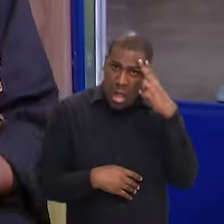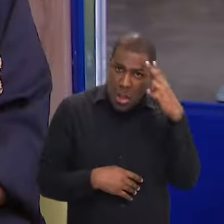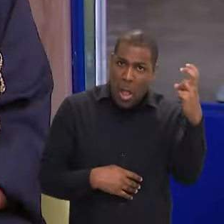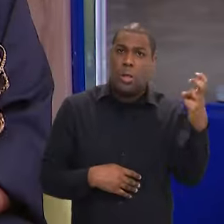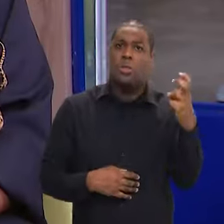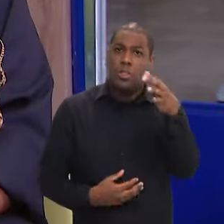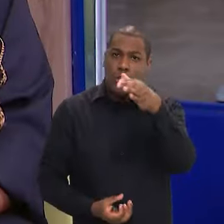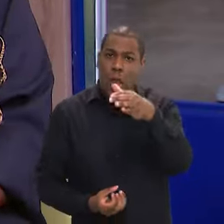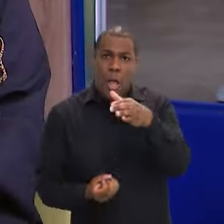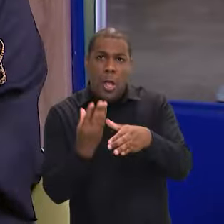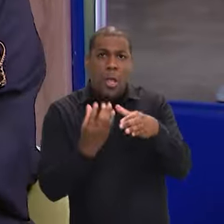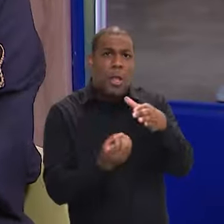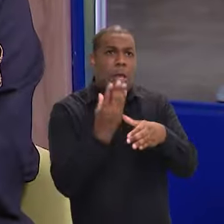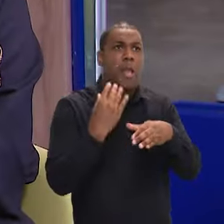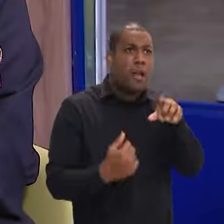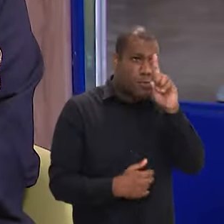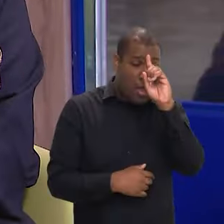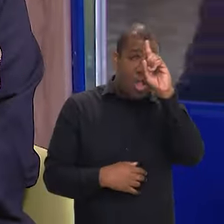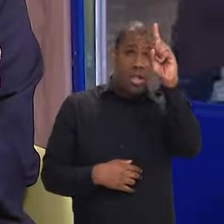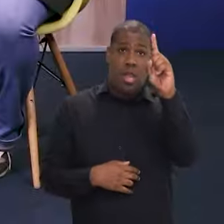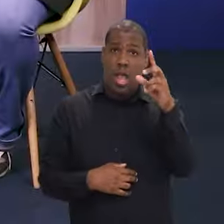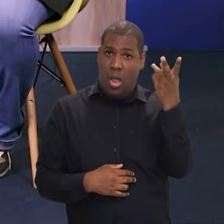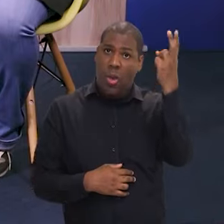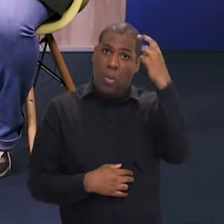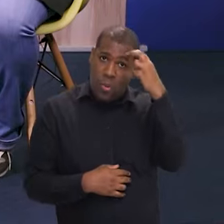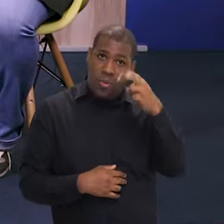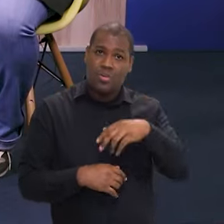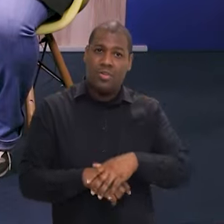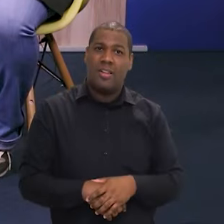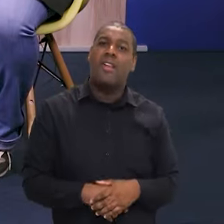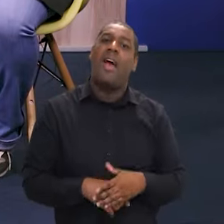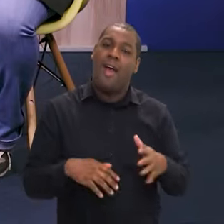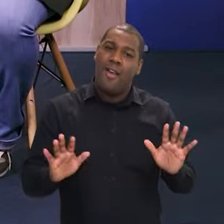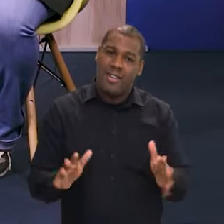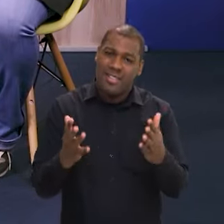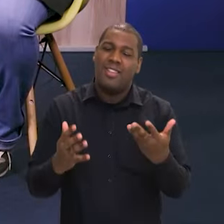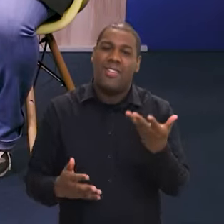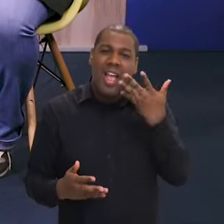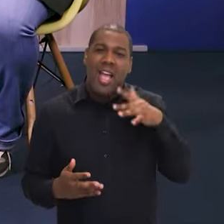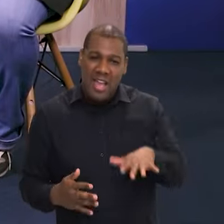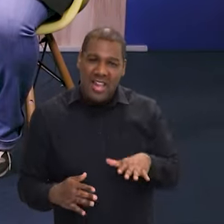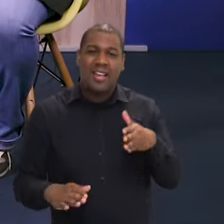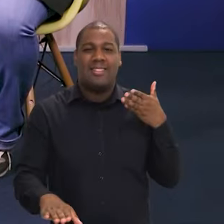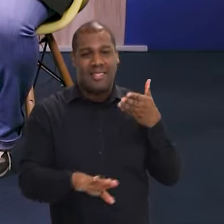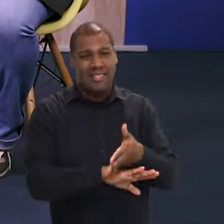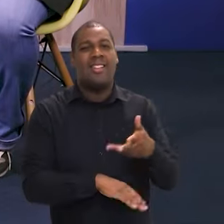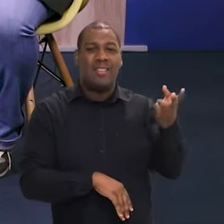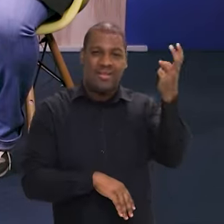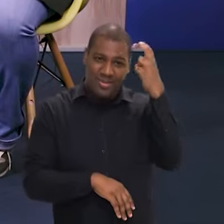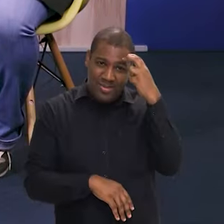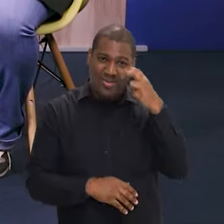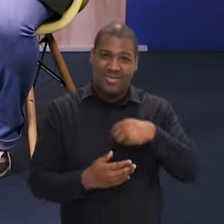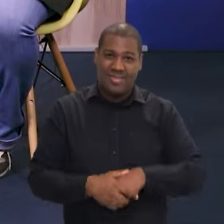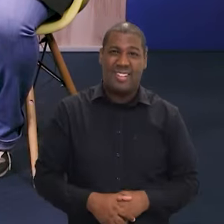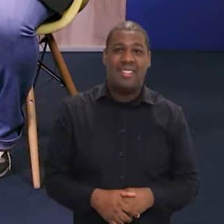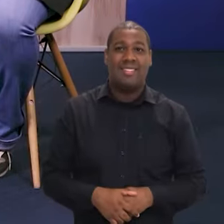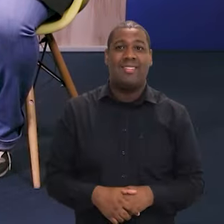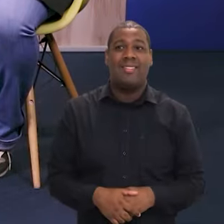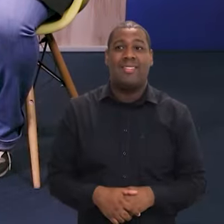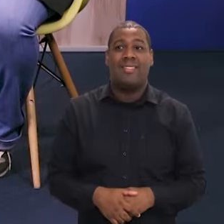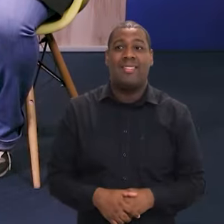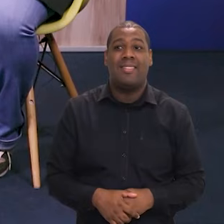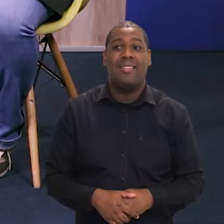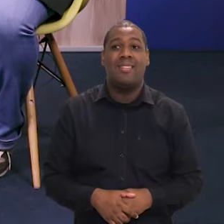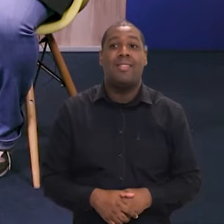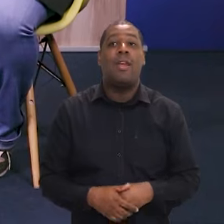coisas lindas, né? Então a gente quer também propor um apoio a essa produção das crianças e dos jovens. Muito bacana, ministra. A gente tem